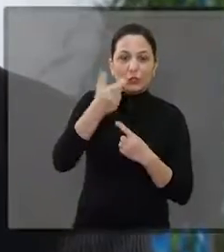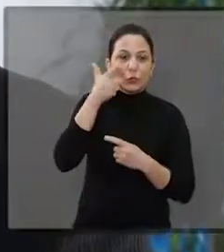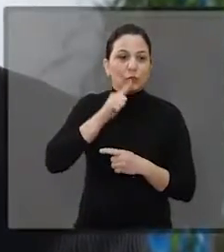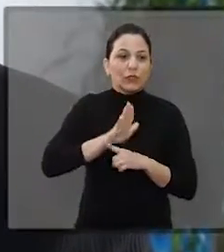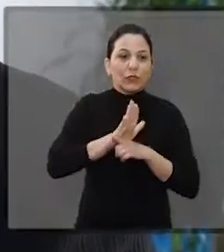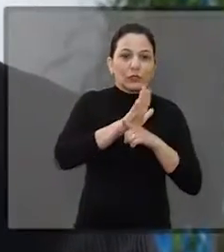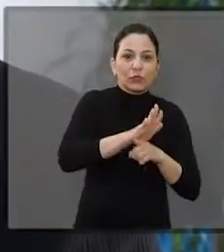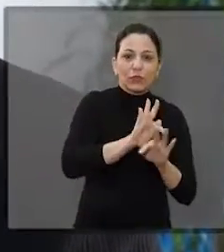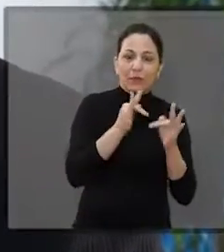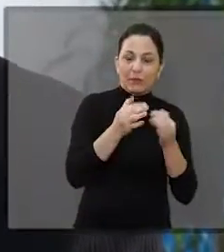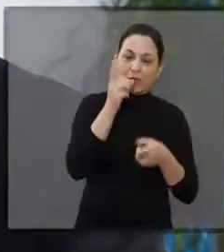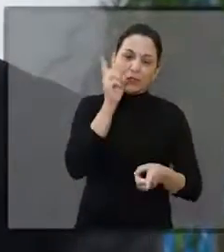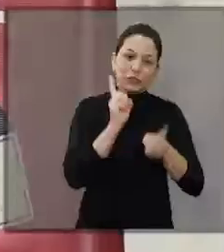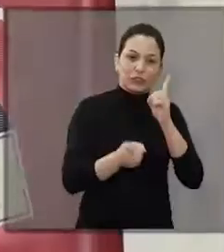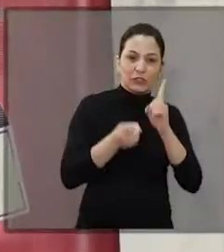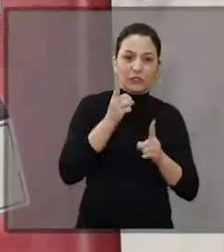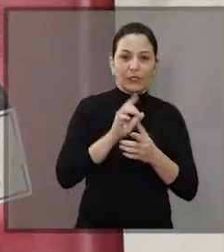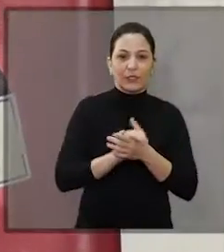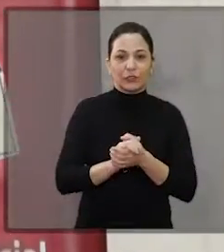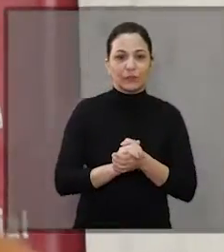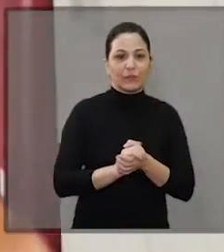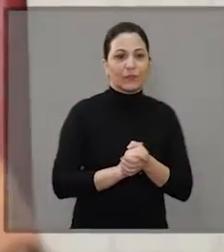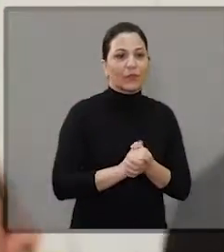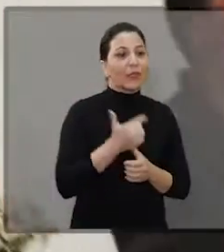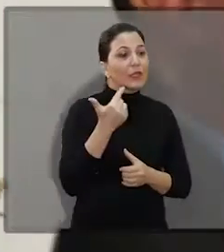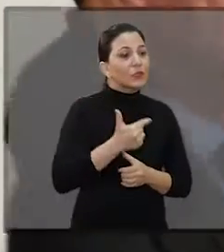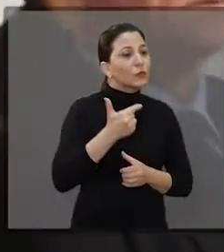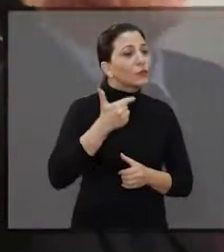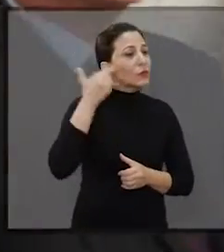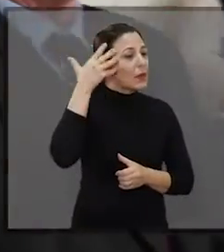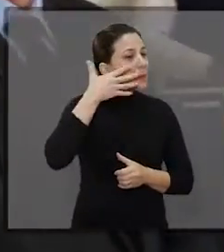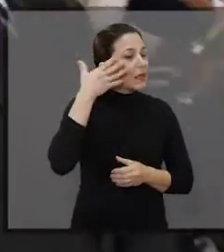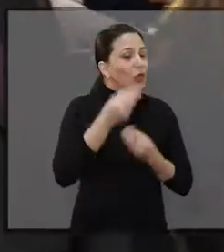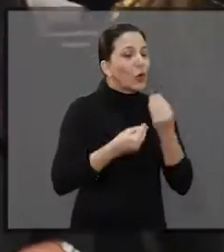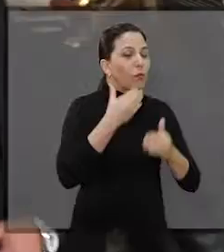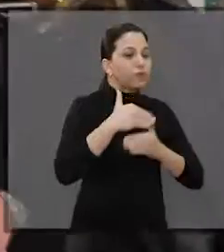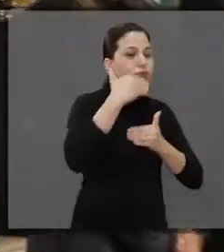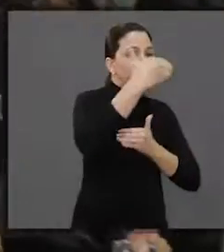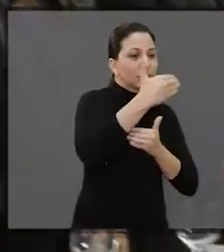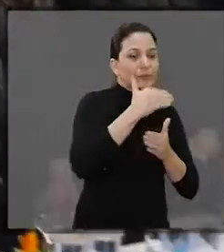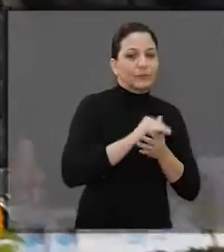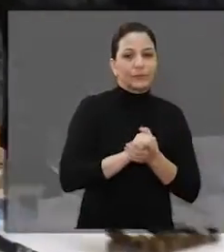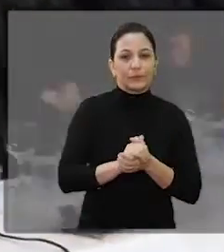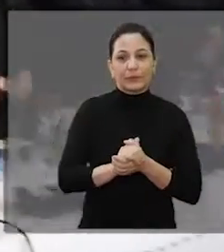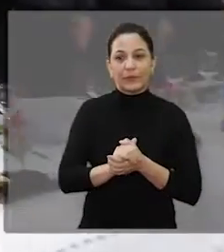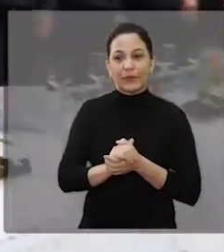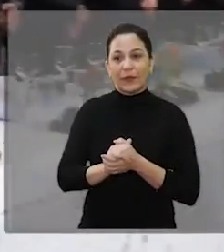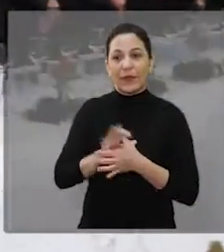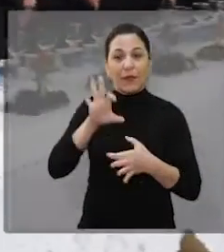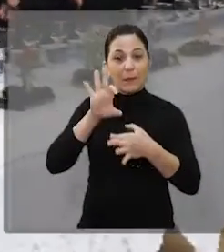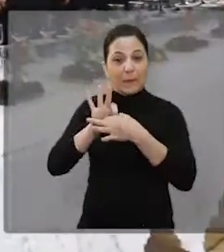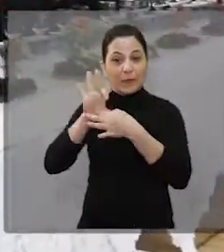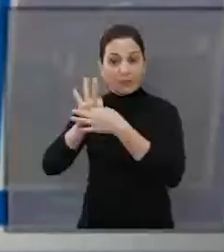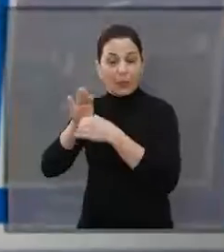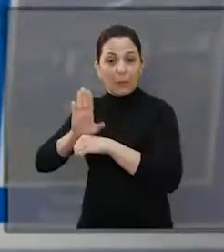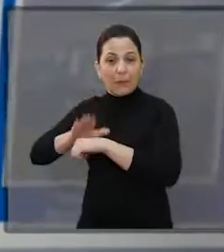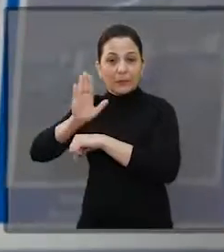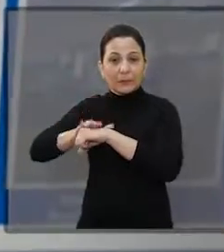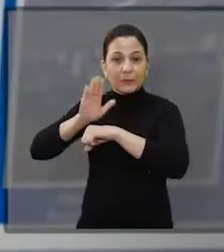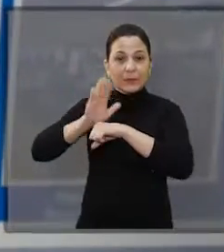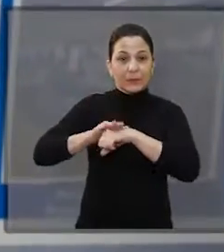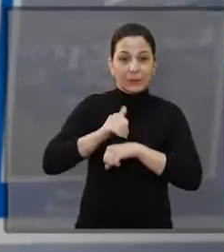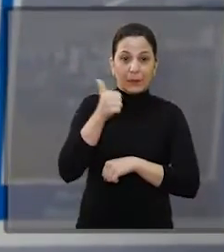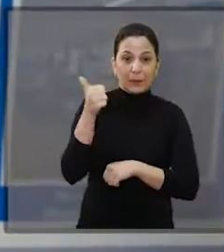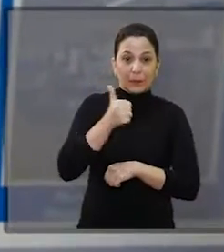sustentar a sua família de forma digna. Esta segunda jornada evoluiu em relação à primeira? Sim. Hoje nós temos mais parceiros do que a